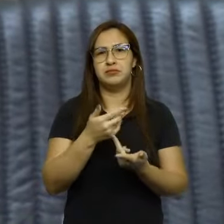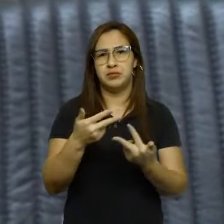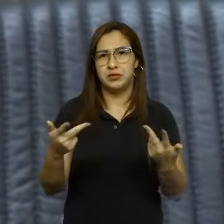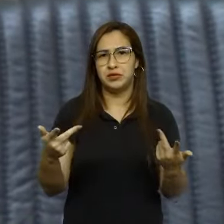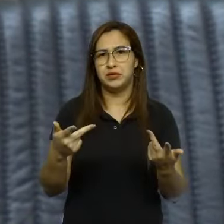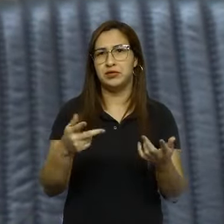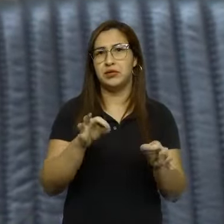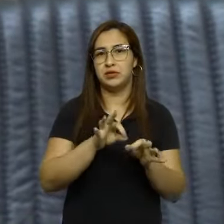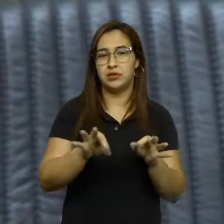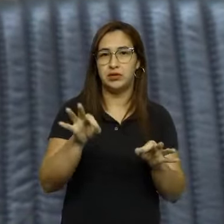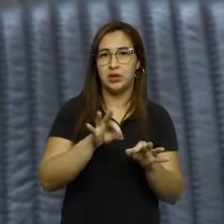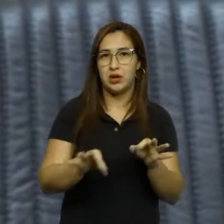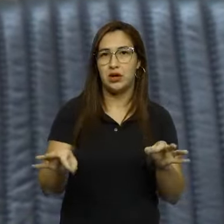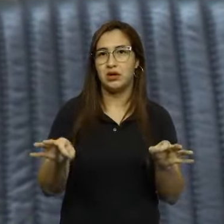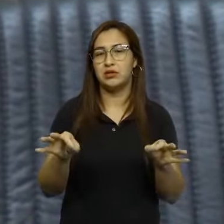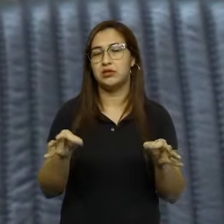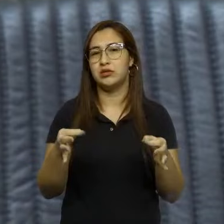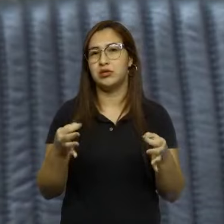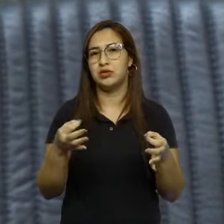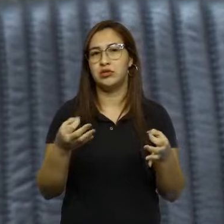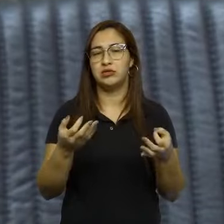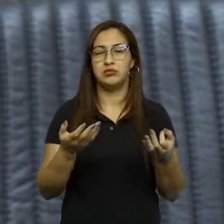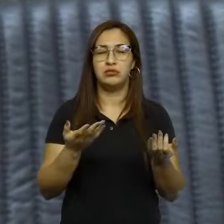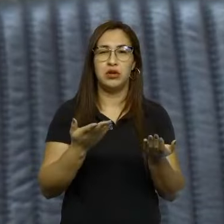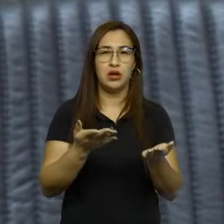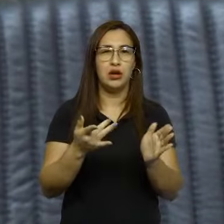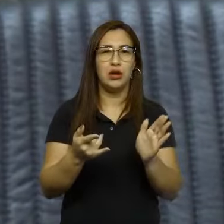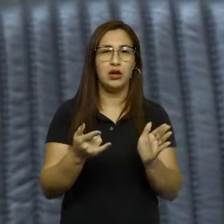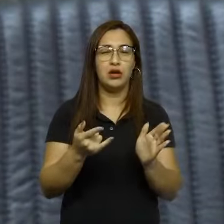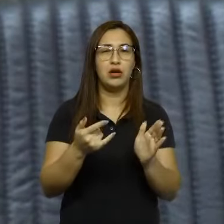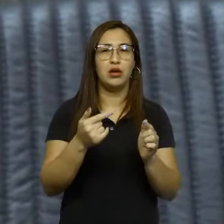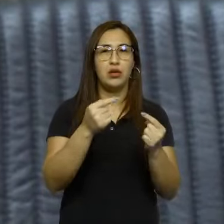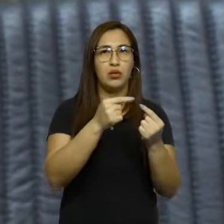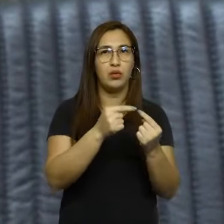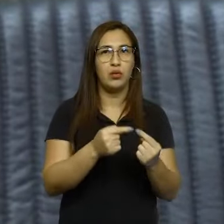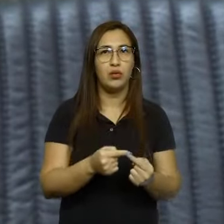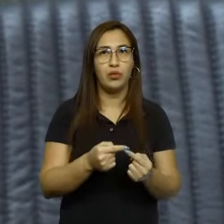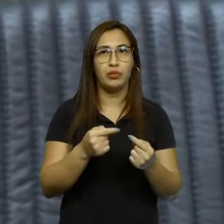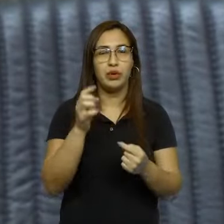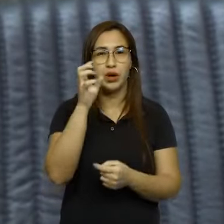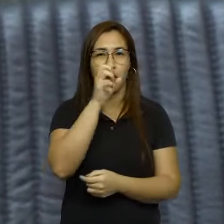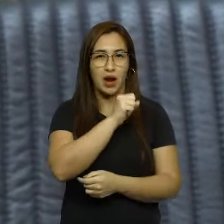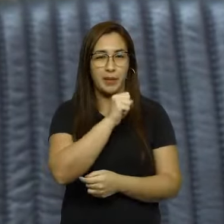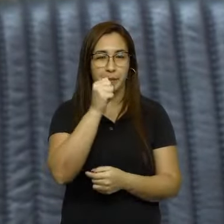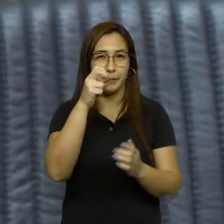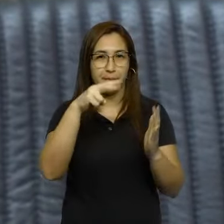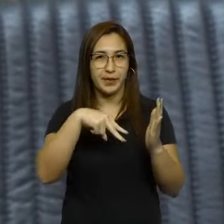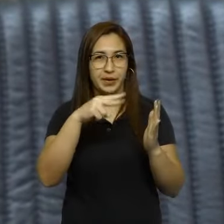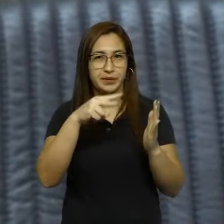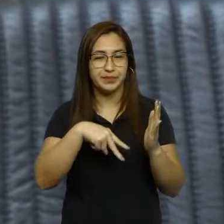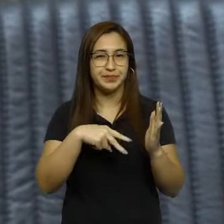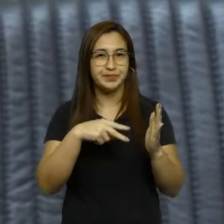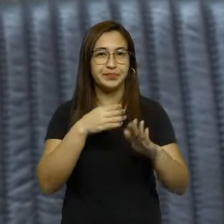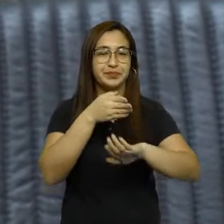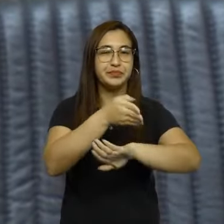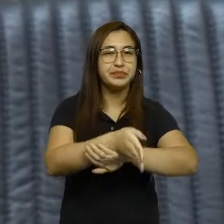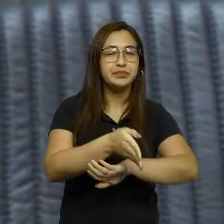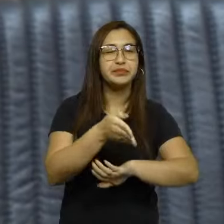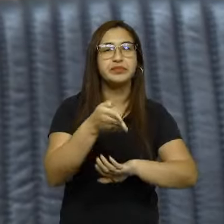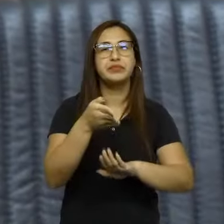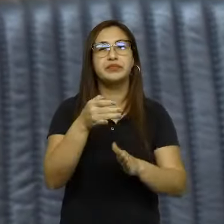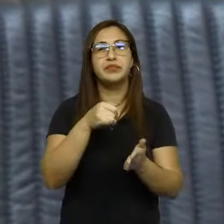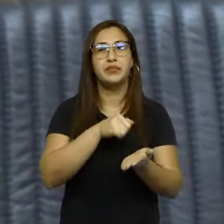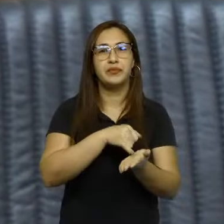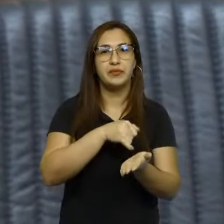entidades. Ele estabelece, e eu permito aqui fazer uma rápida leitura, que esse acesso às notas fiscais